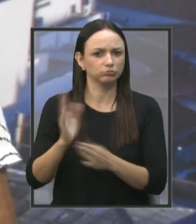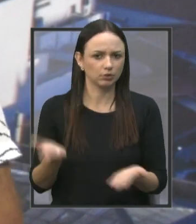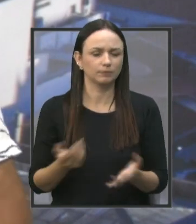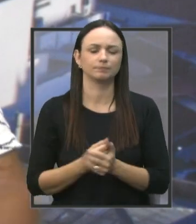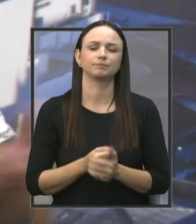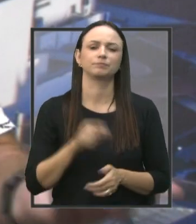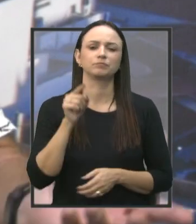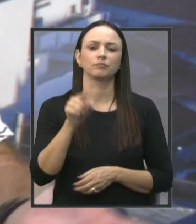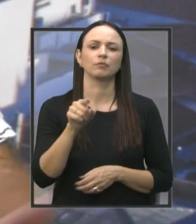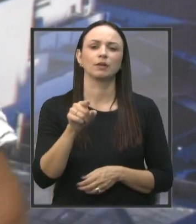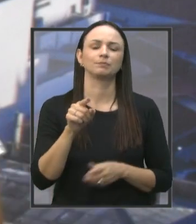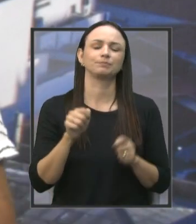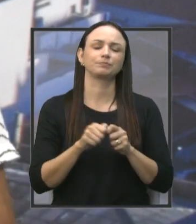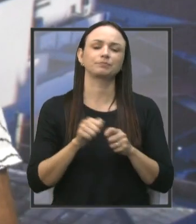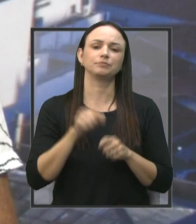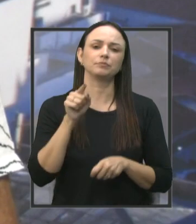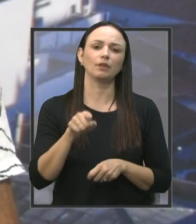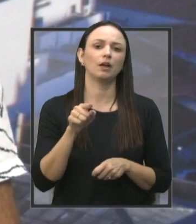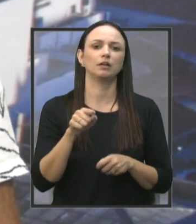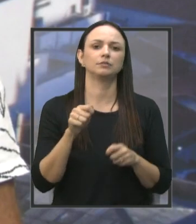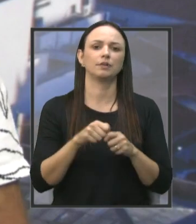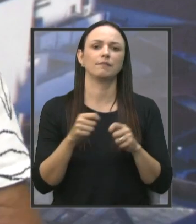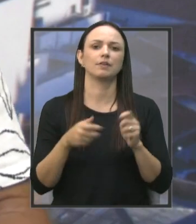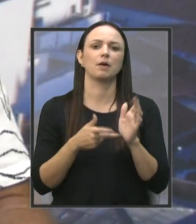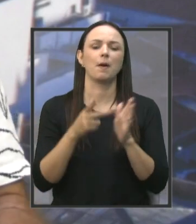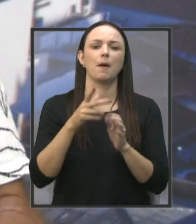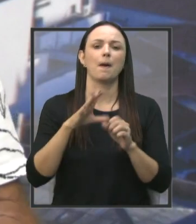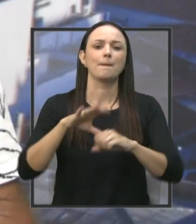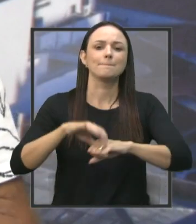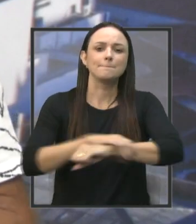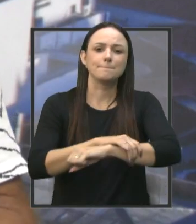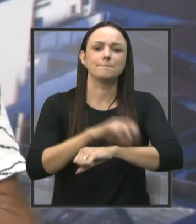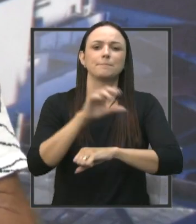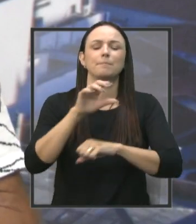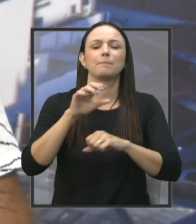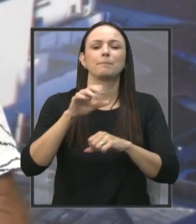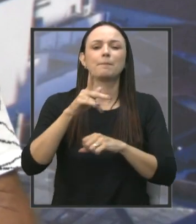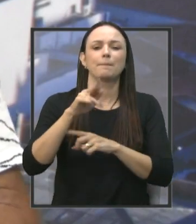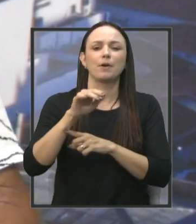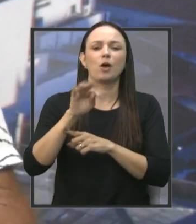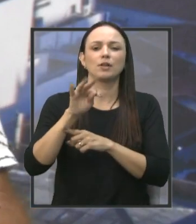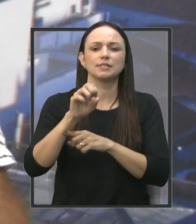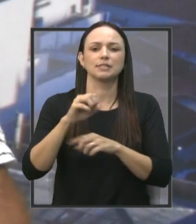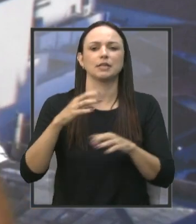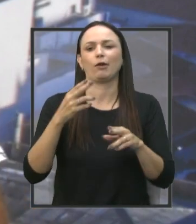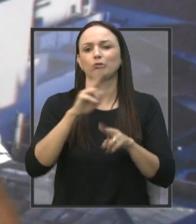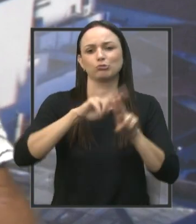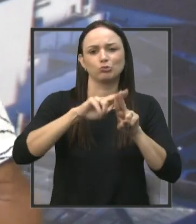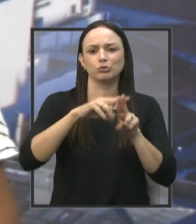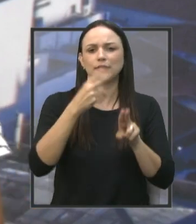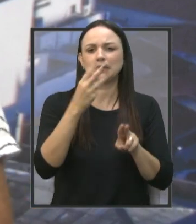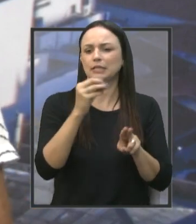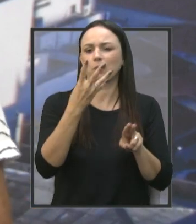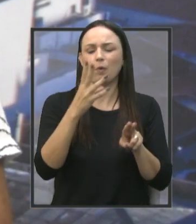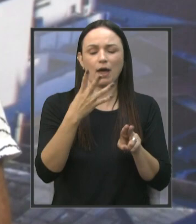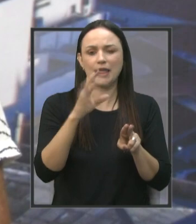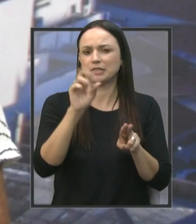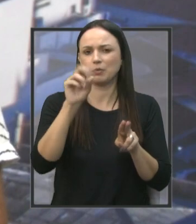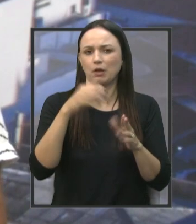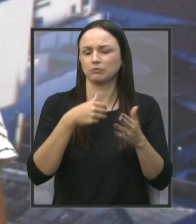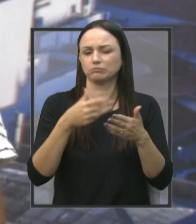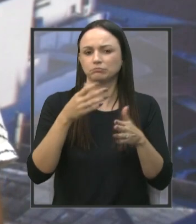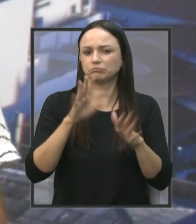por exemplo, você fazer um aí um procedimento de uma prótese, que aí já é SUS mesmo, porque é uma coisa muito cara, 30, 40, 50, depende da prótese, né?